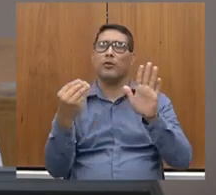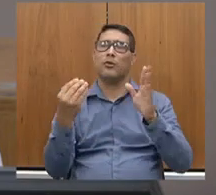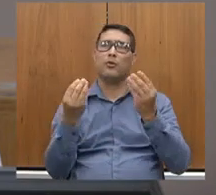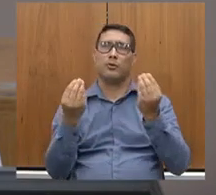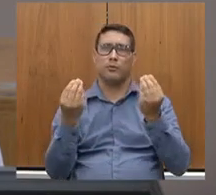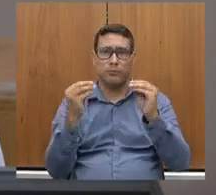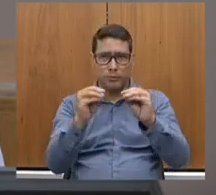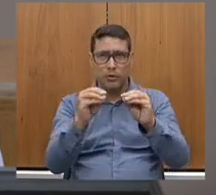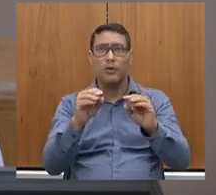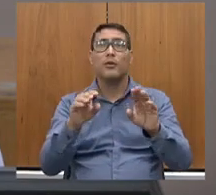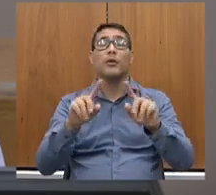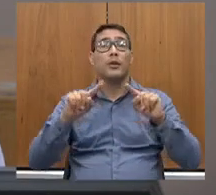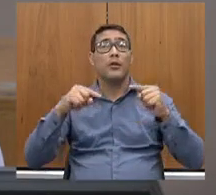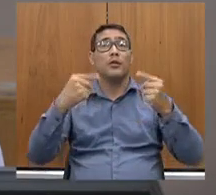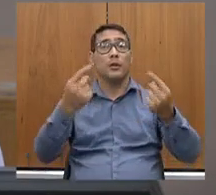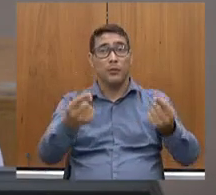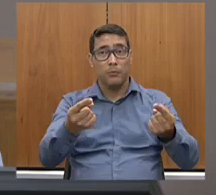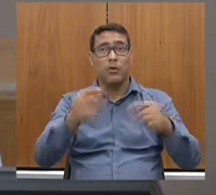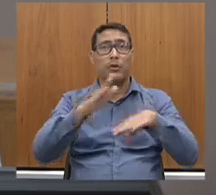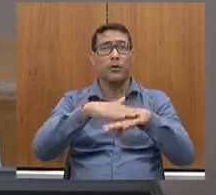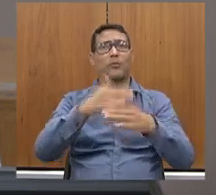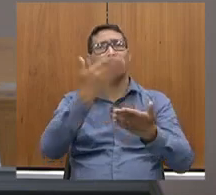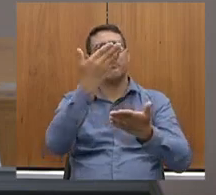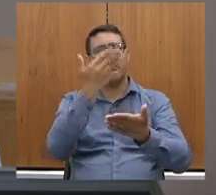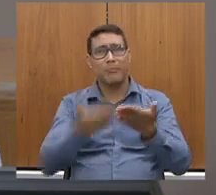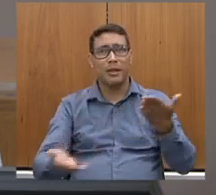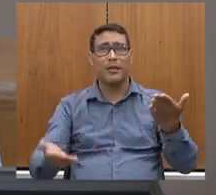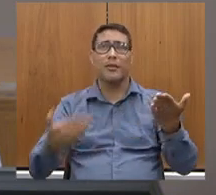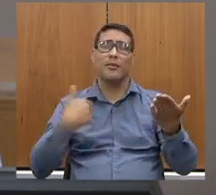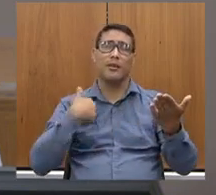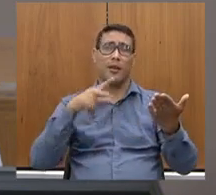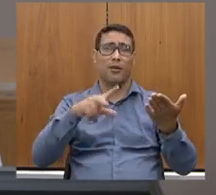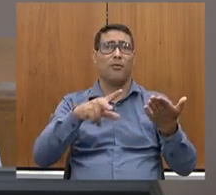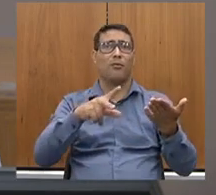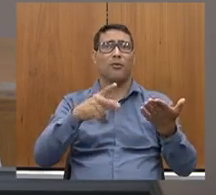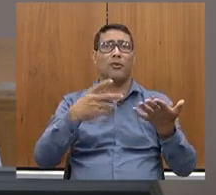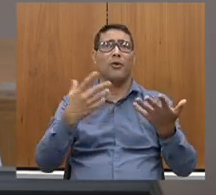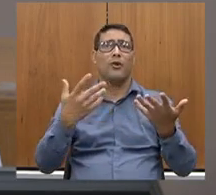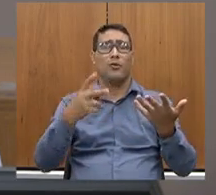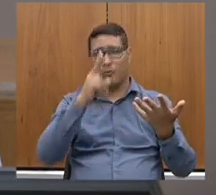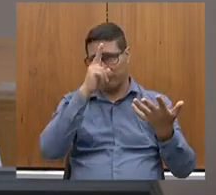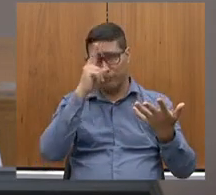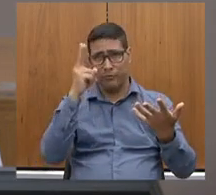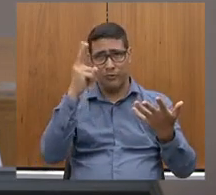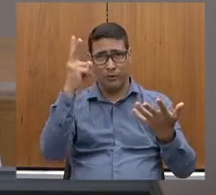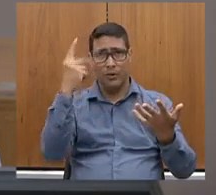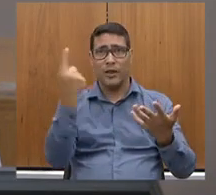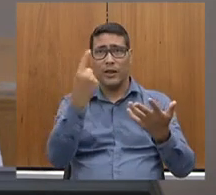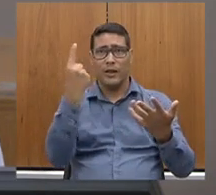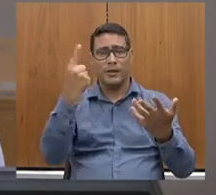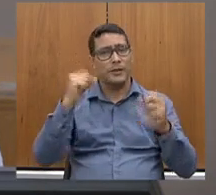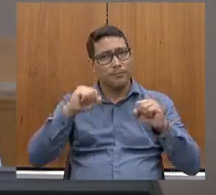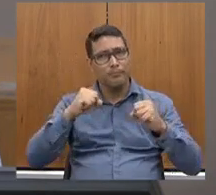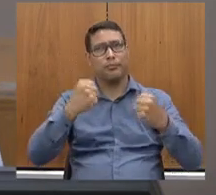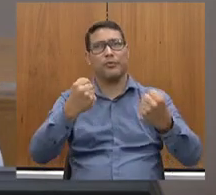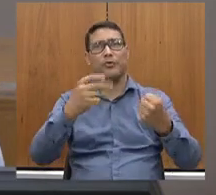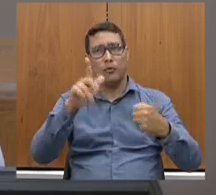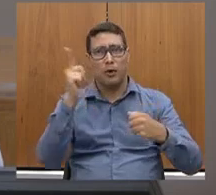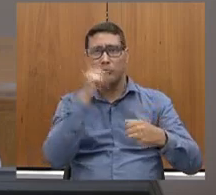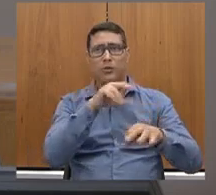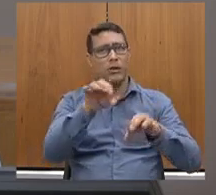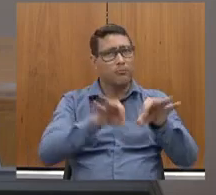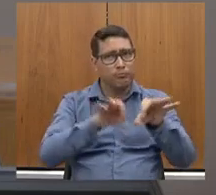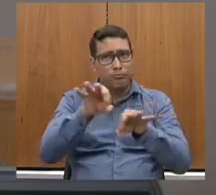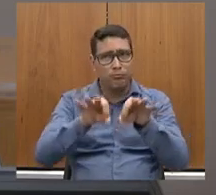isso, depois de um tempo, perdeu um pouco de força. E o nosso esforço foi de reestruturar essa área dentro do